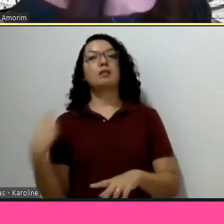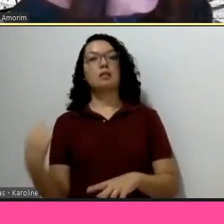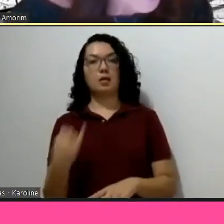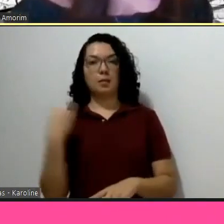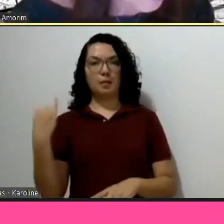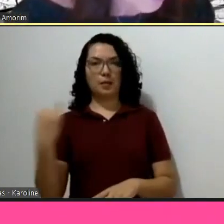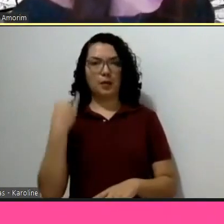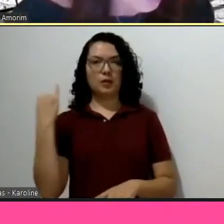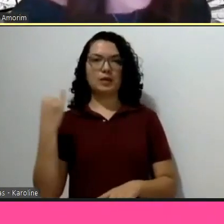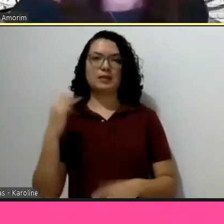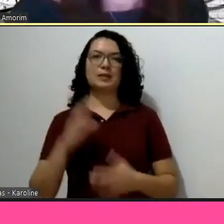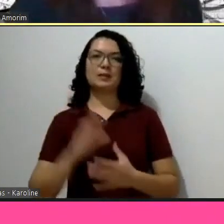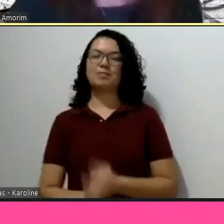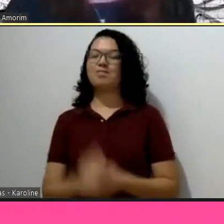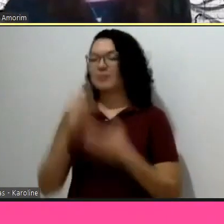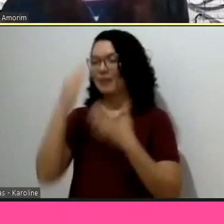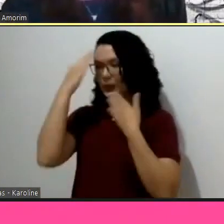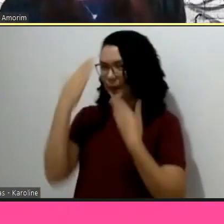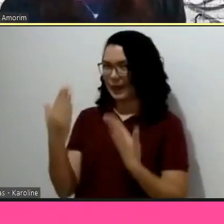Excelente, Vanessa e Jorge.